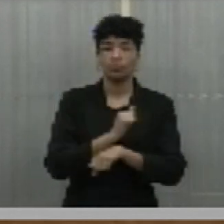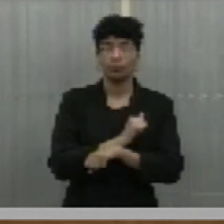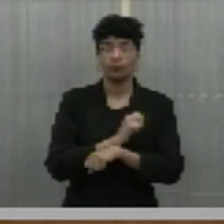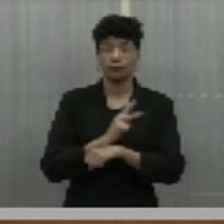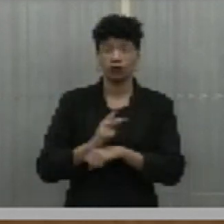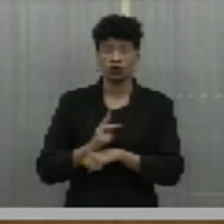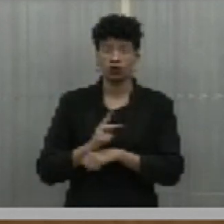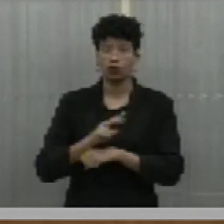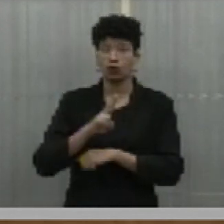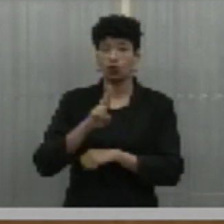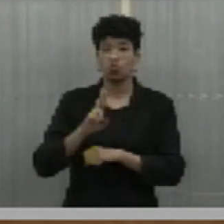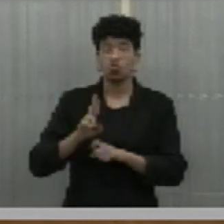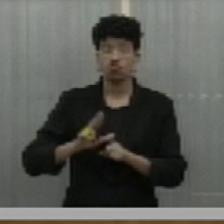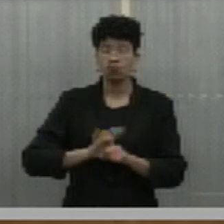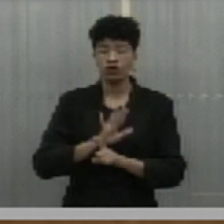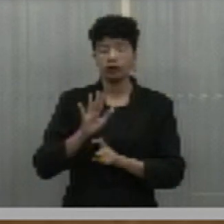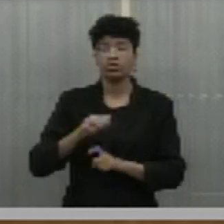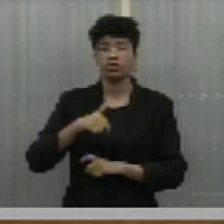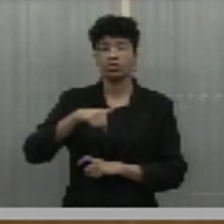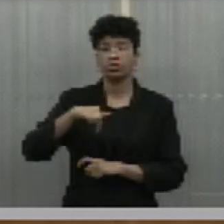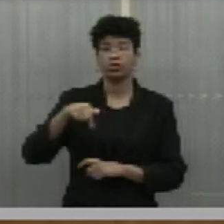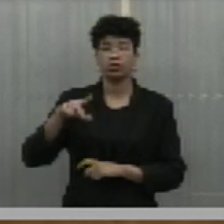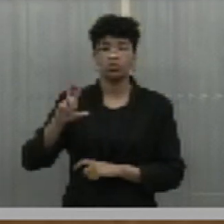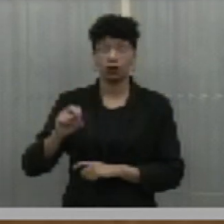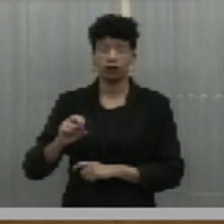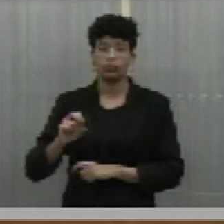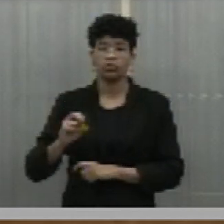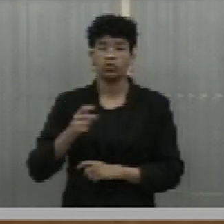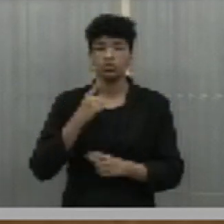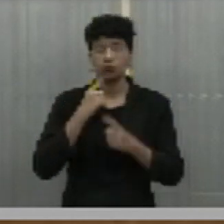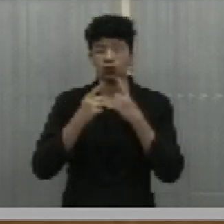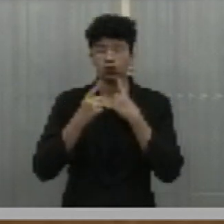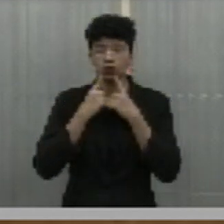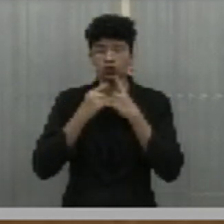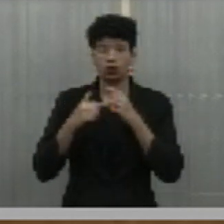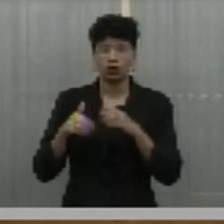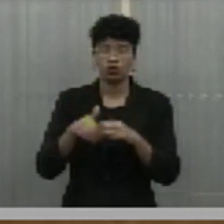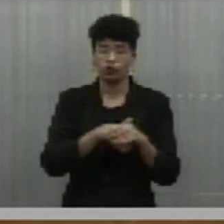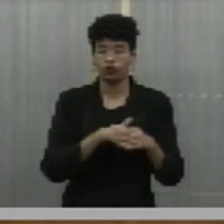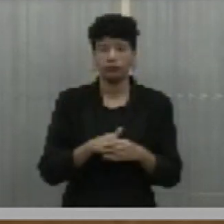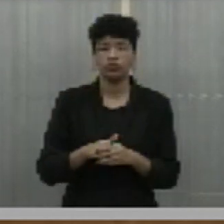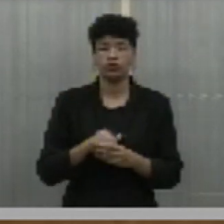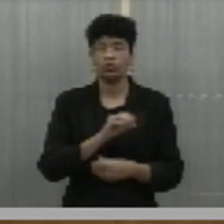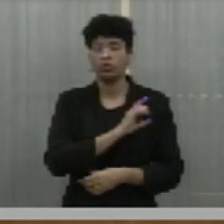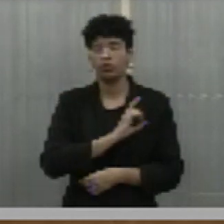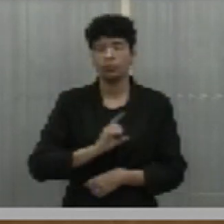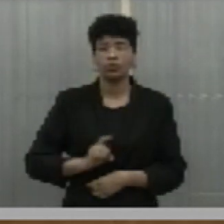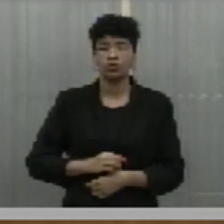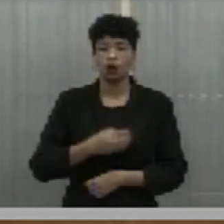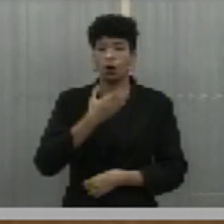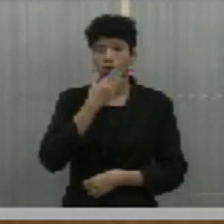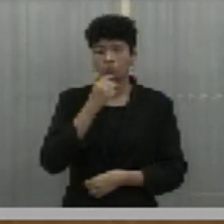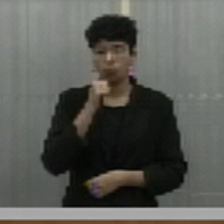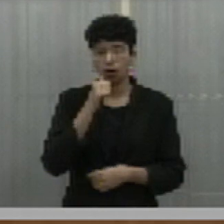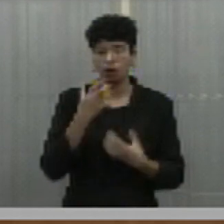Universitária, número 750. Em discussão, em votação, deputados e deputadas que aprovam, permaneçam